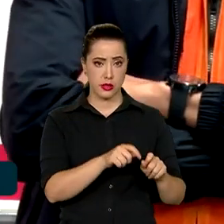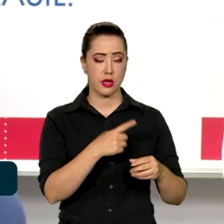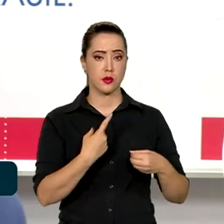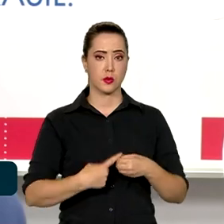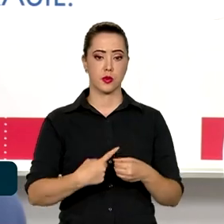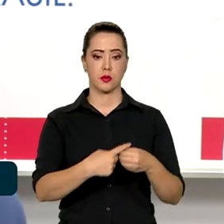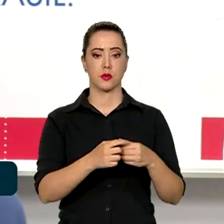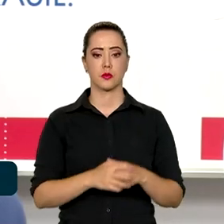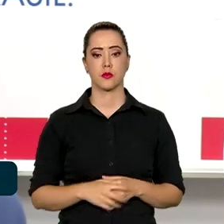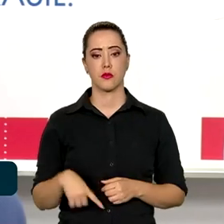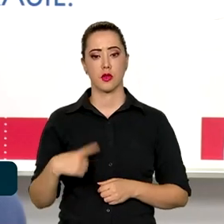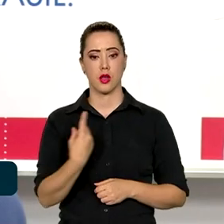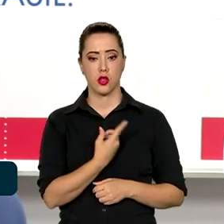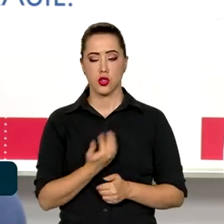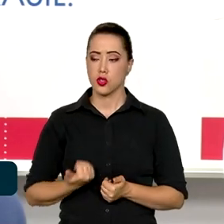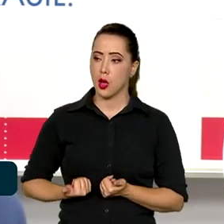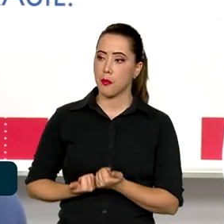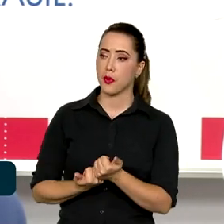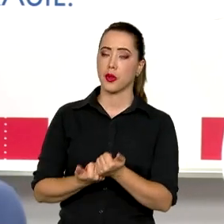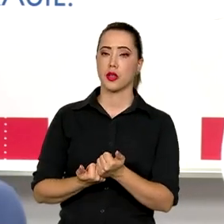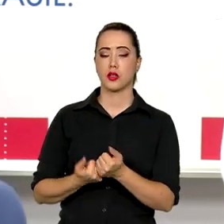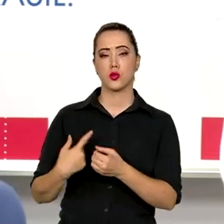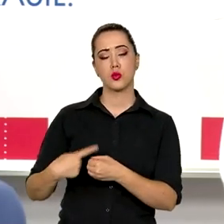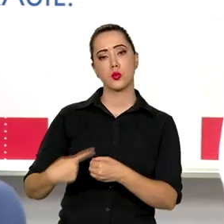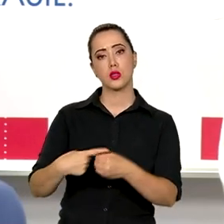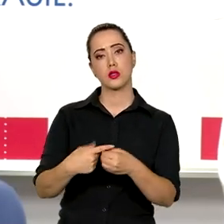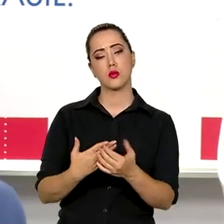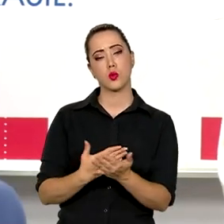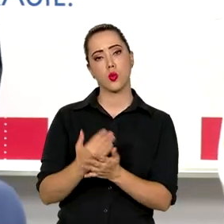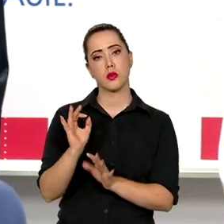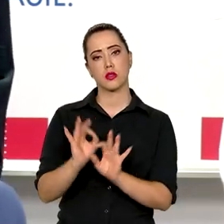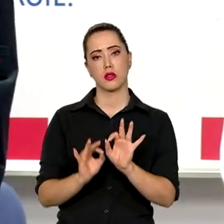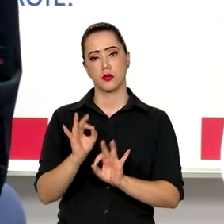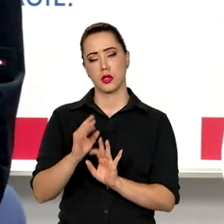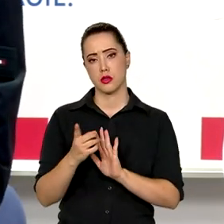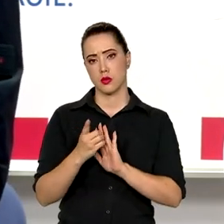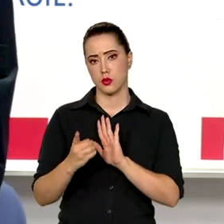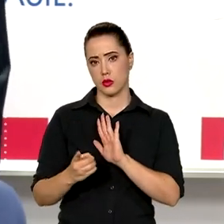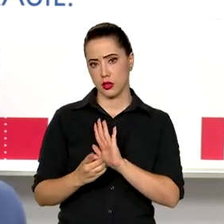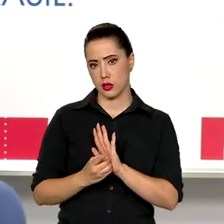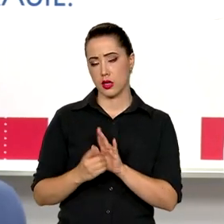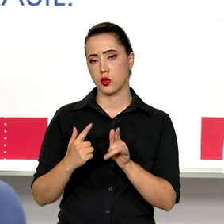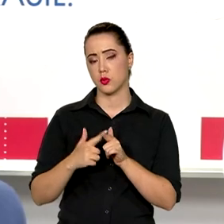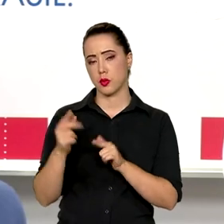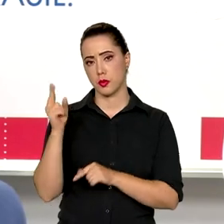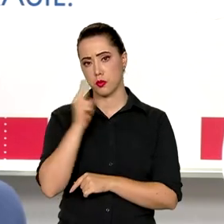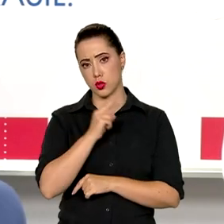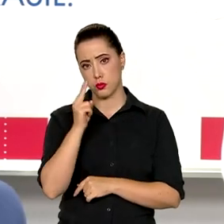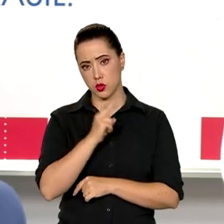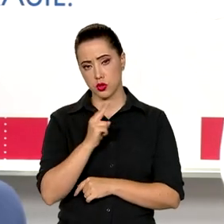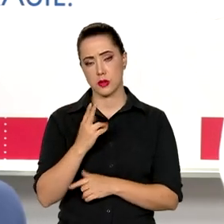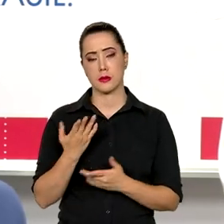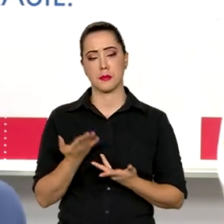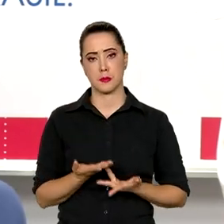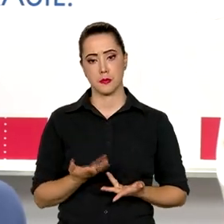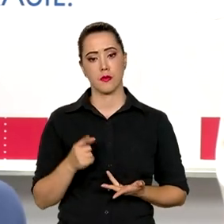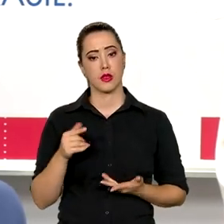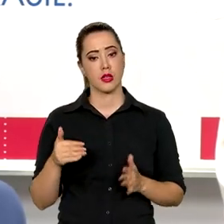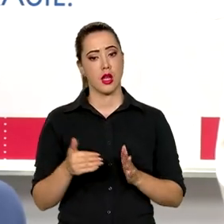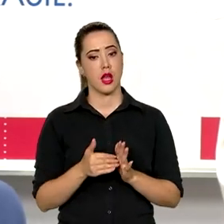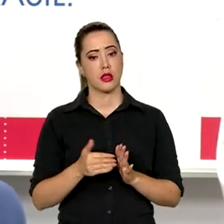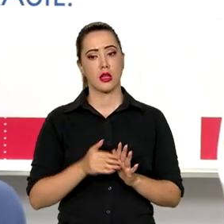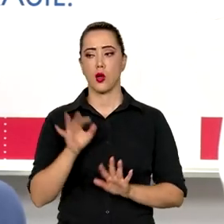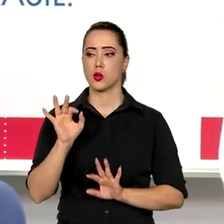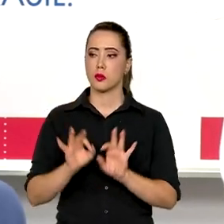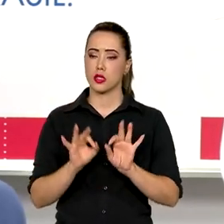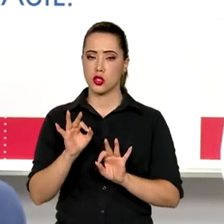municípios. A gente está apoiando os municípios, desde a elaboração do decreto de situação de emergência ou de calamidade, até os